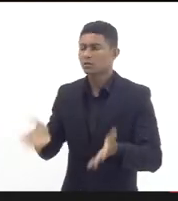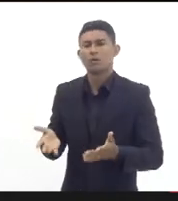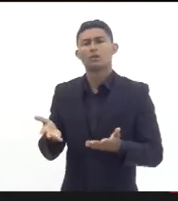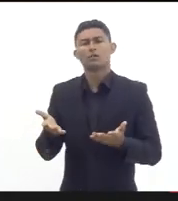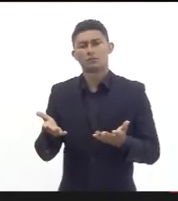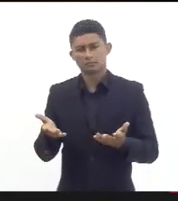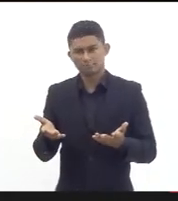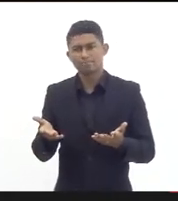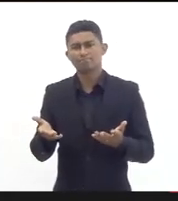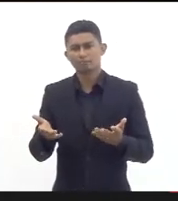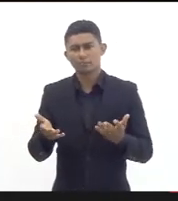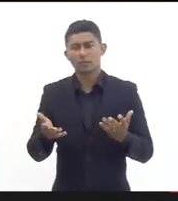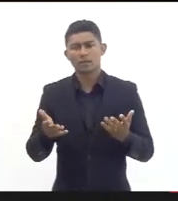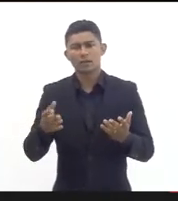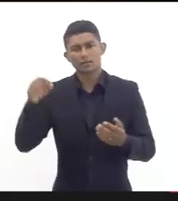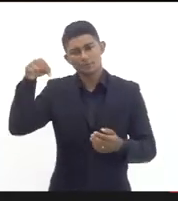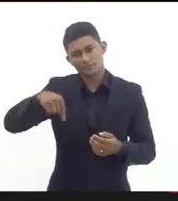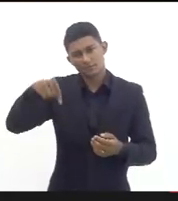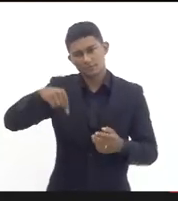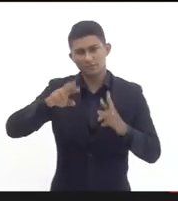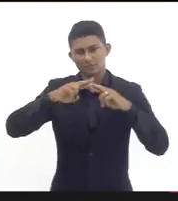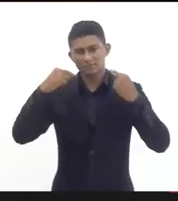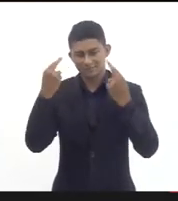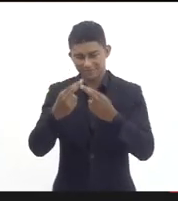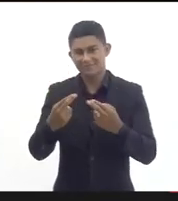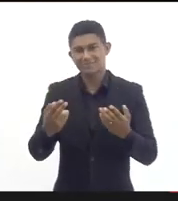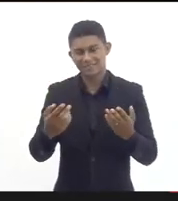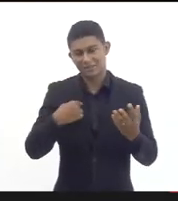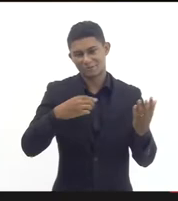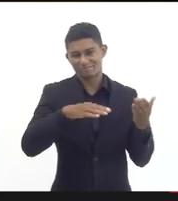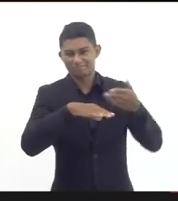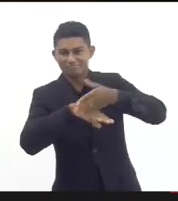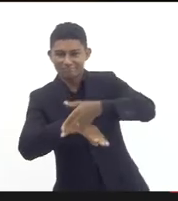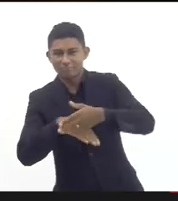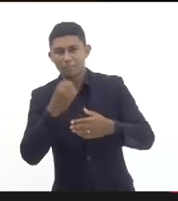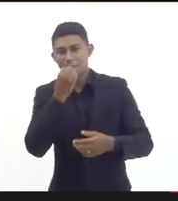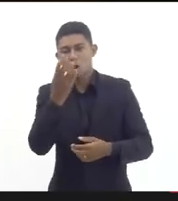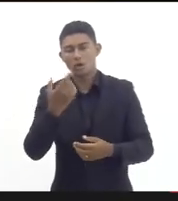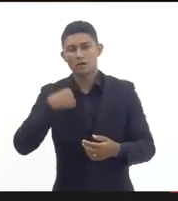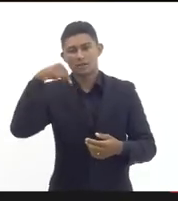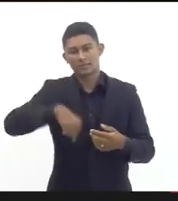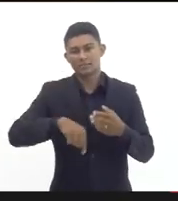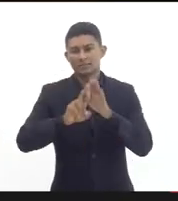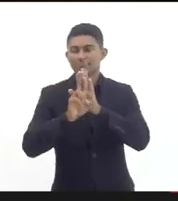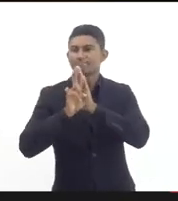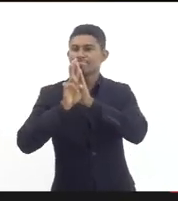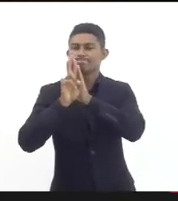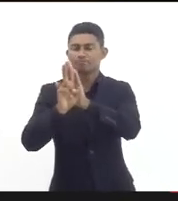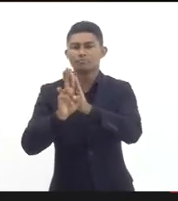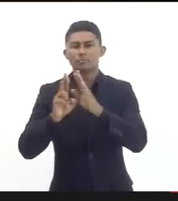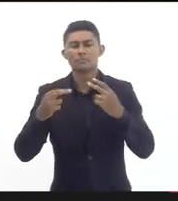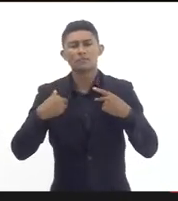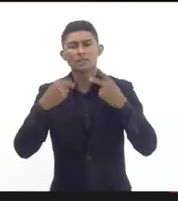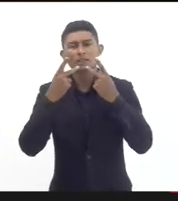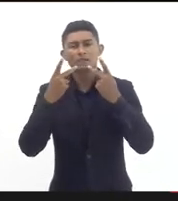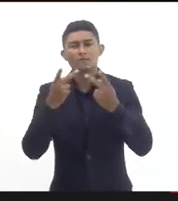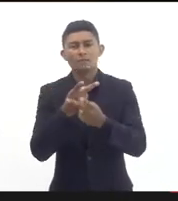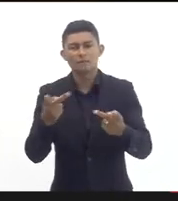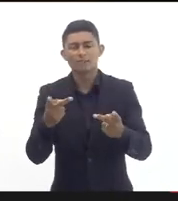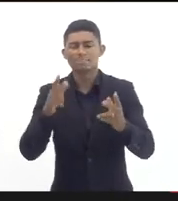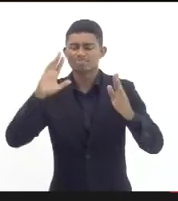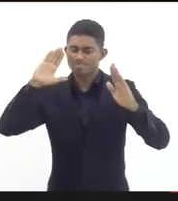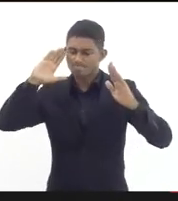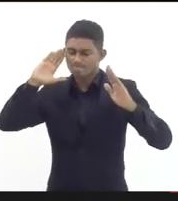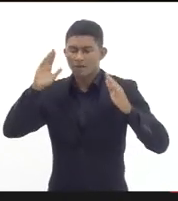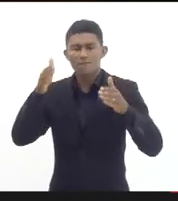e tenho muito orgulho de representar o exerge e FAETEC aqui e a minha fala é exclusivamente para isso